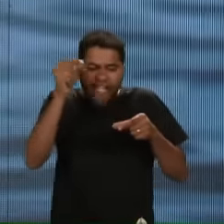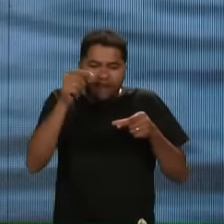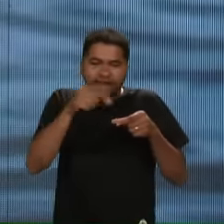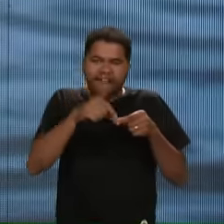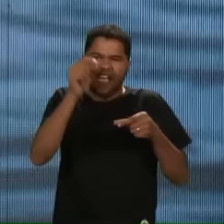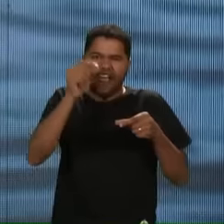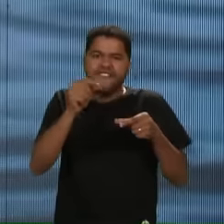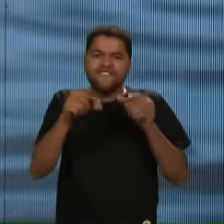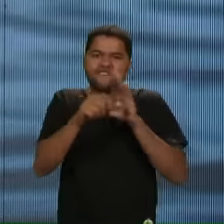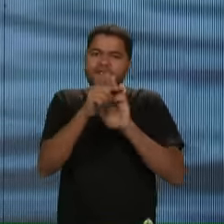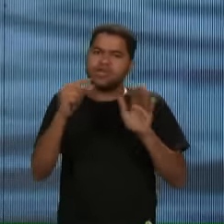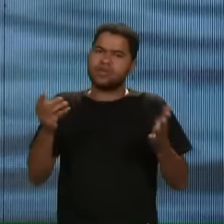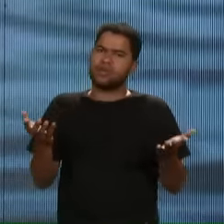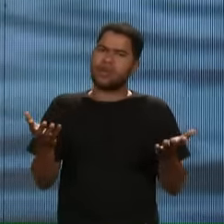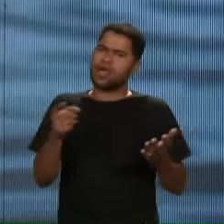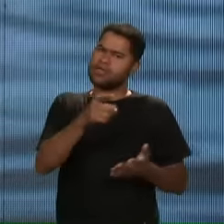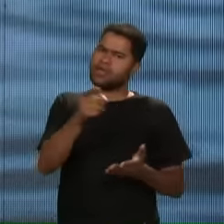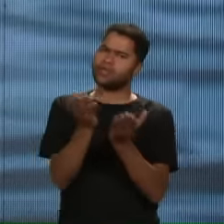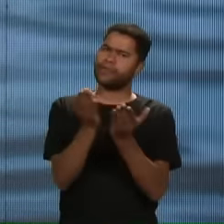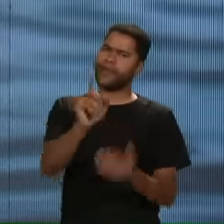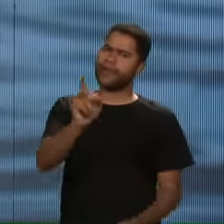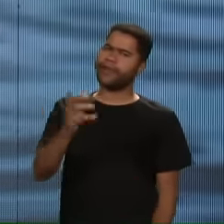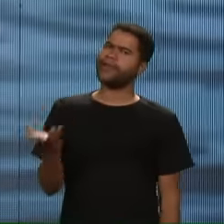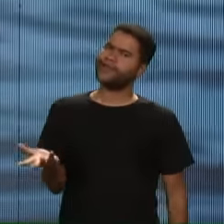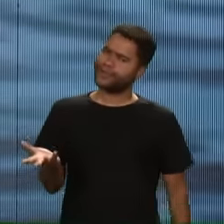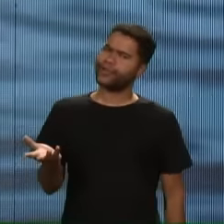Eu falo igual o Dedé Você não é crente não